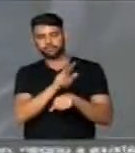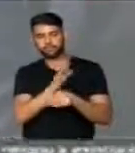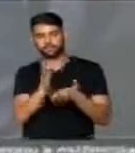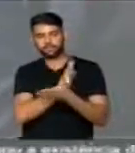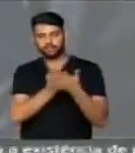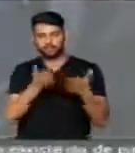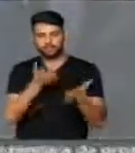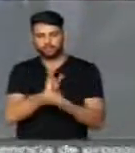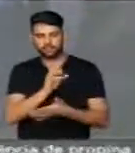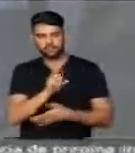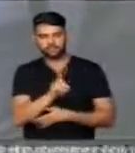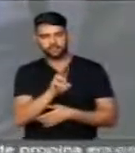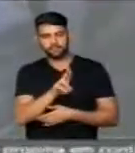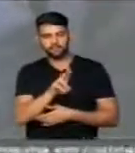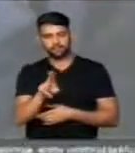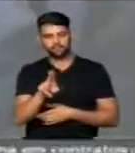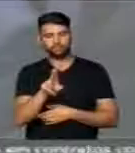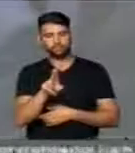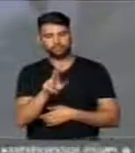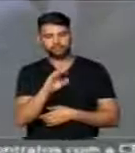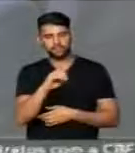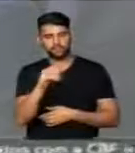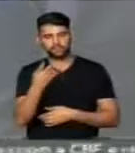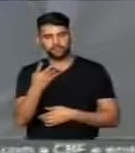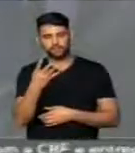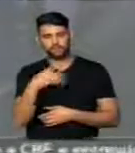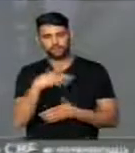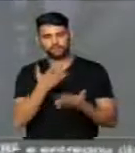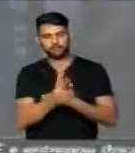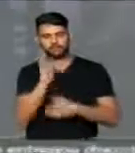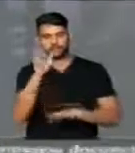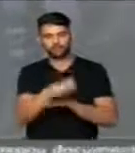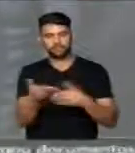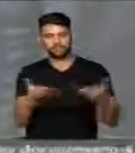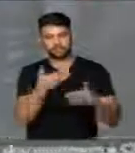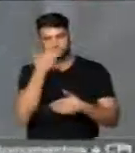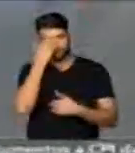Ainda com a aprovação da PEC 04 que a gente tenta aprovar nesta tarde de hoje Obrigado, presidente